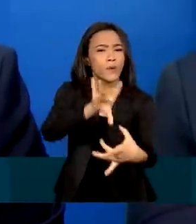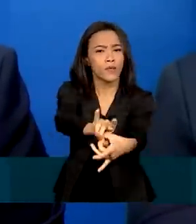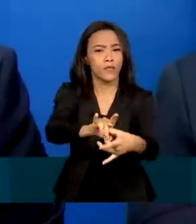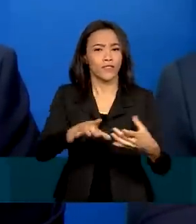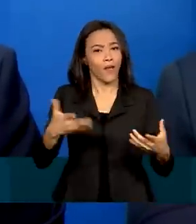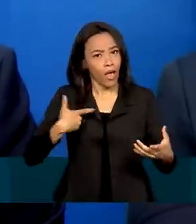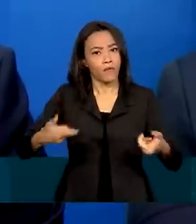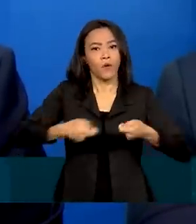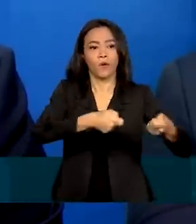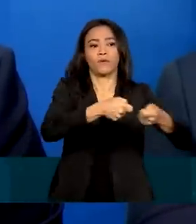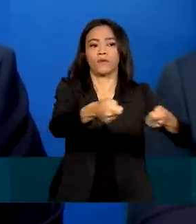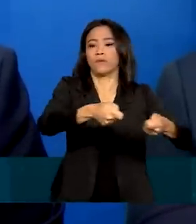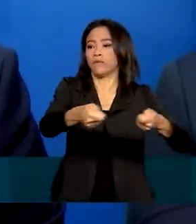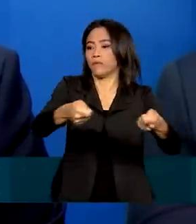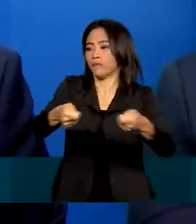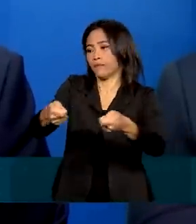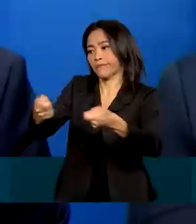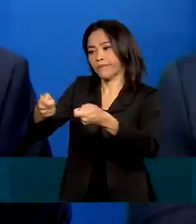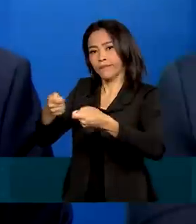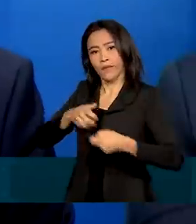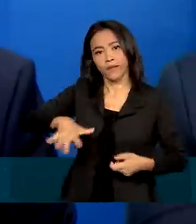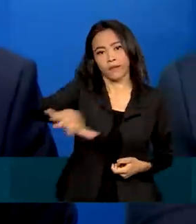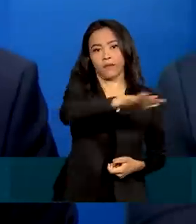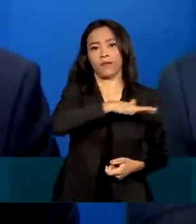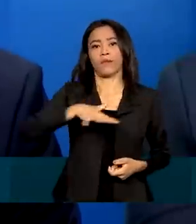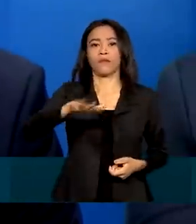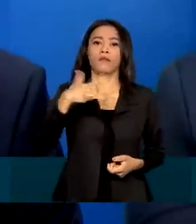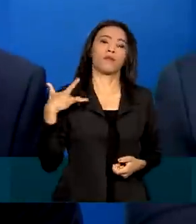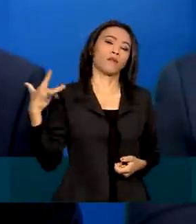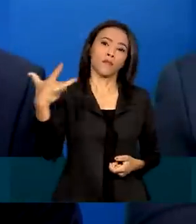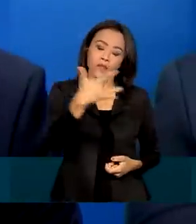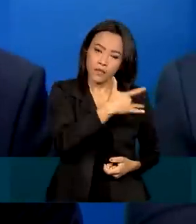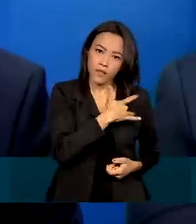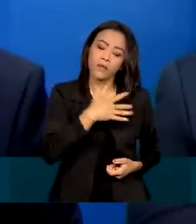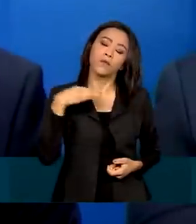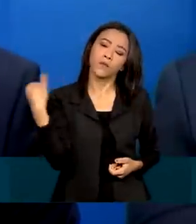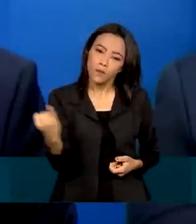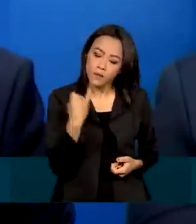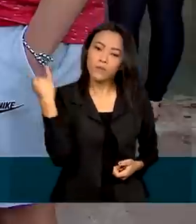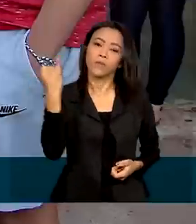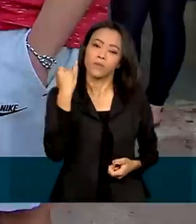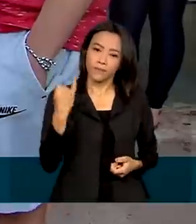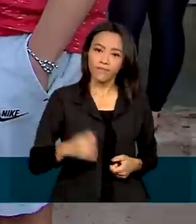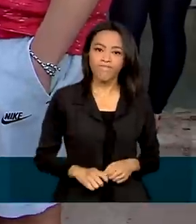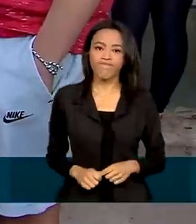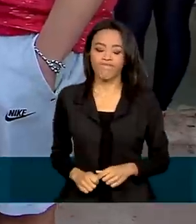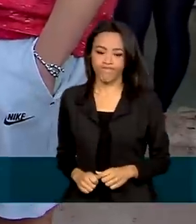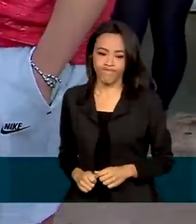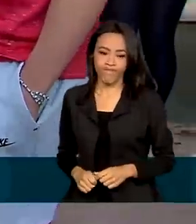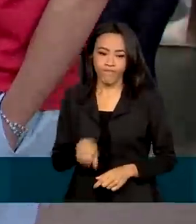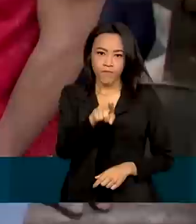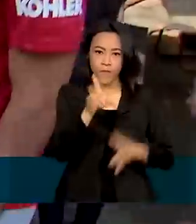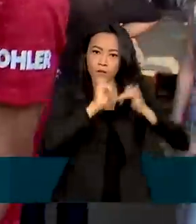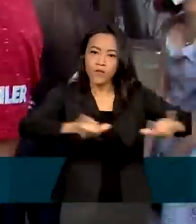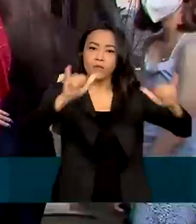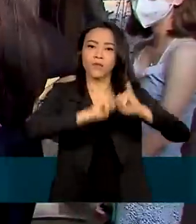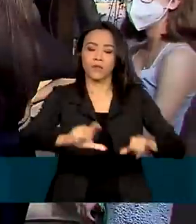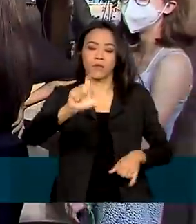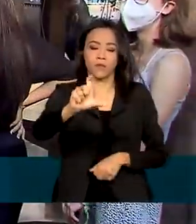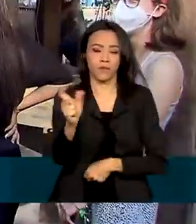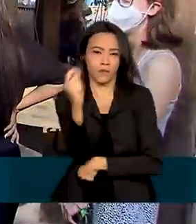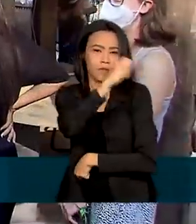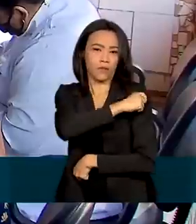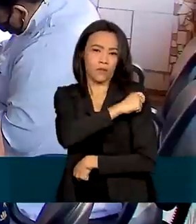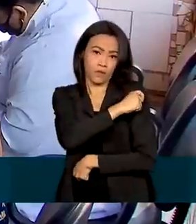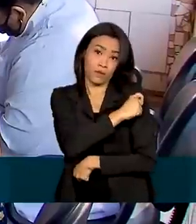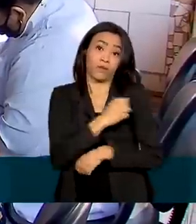de controle da emergência de saúde pública de importância nacional. As campanhas de vacinação do Ministério